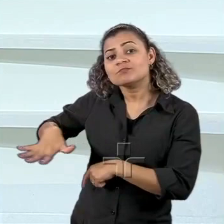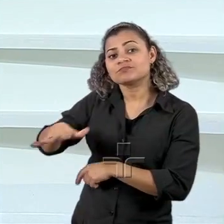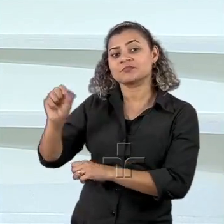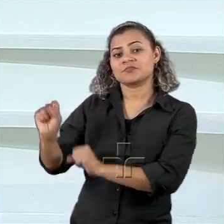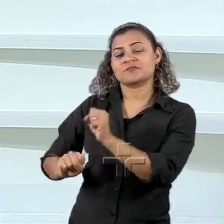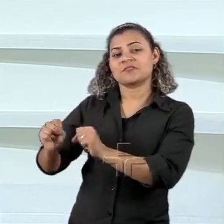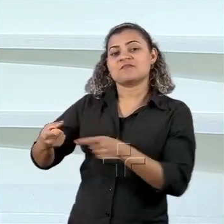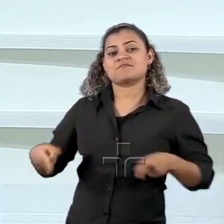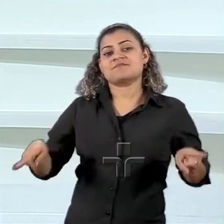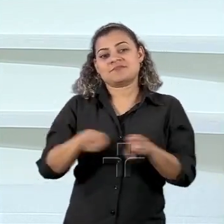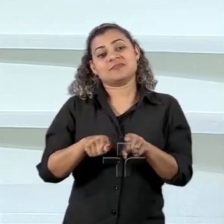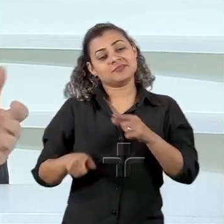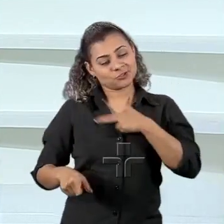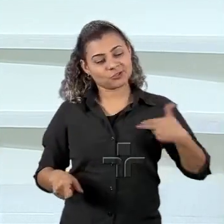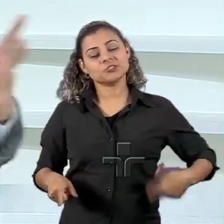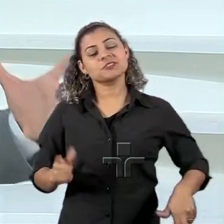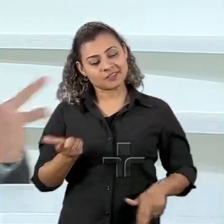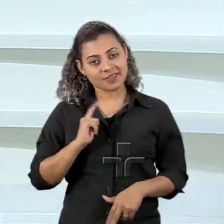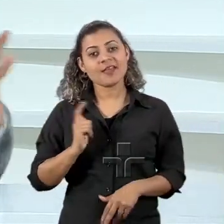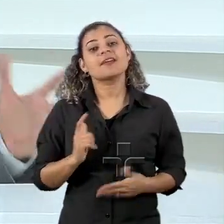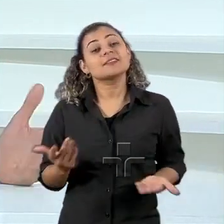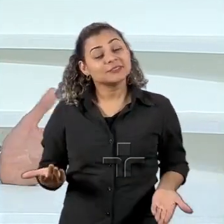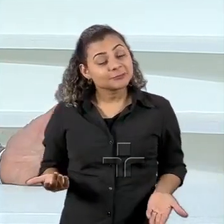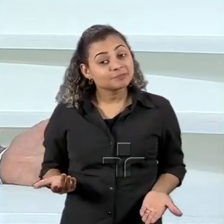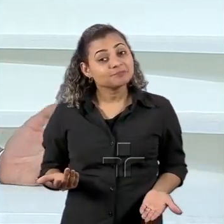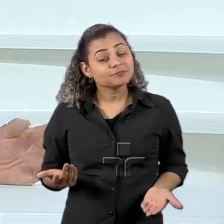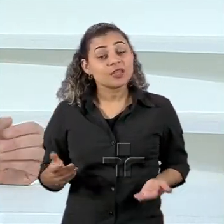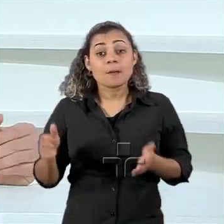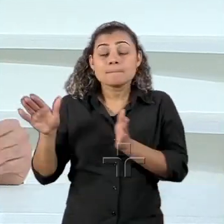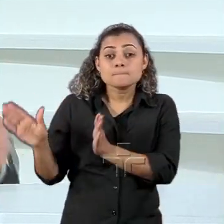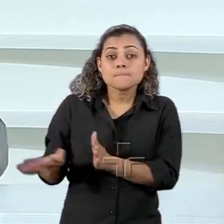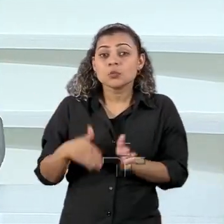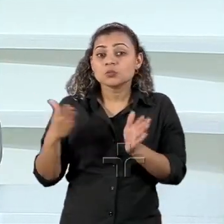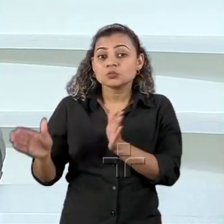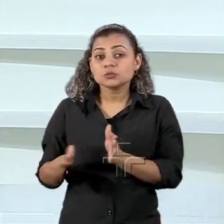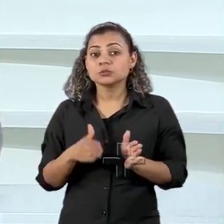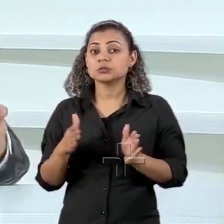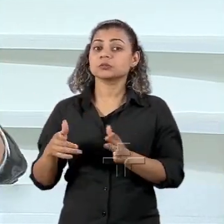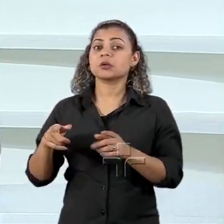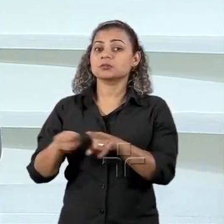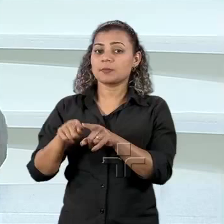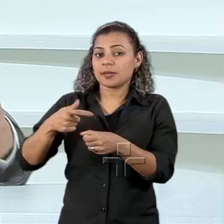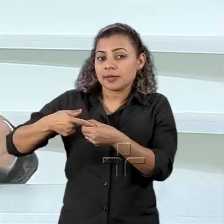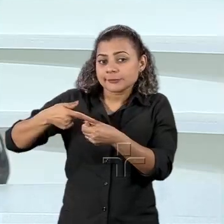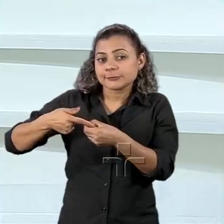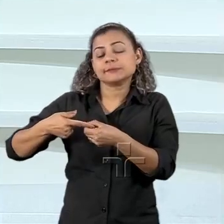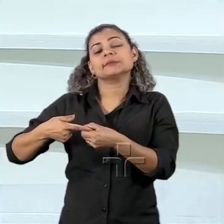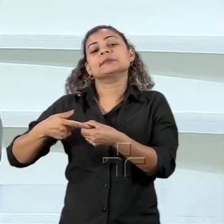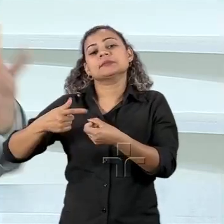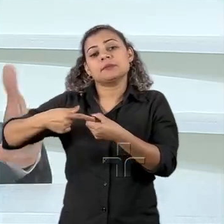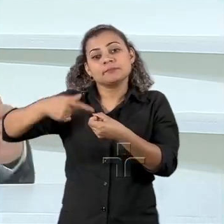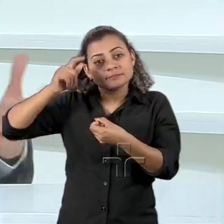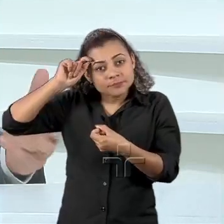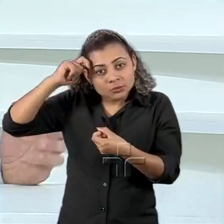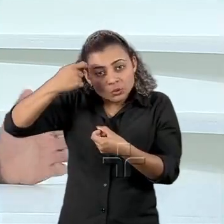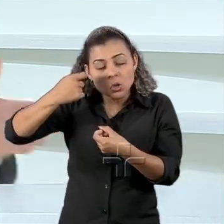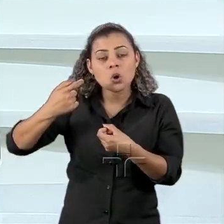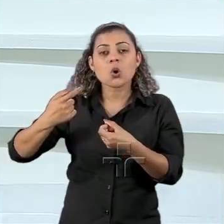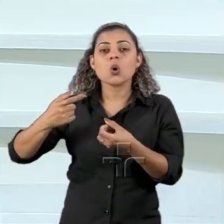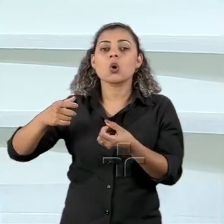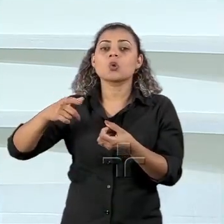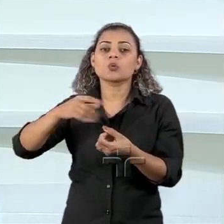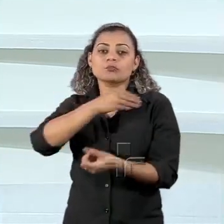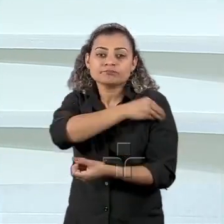com a China parte da produção de gasolina de petróleo refino de petróleo